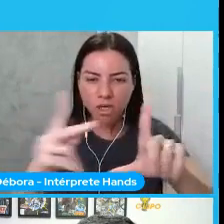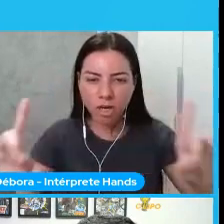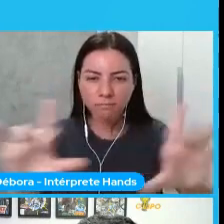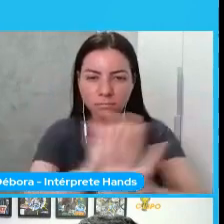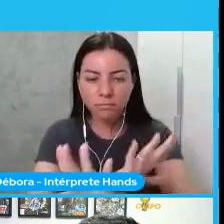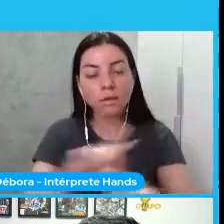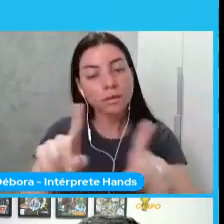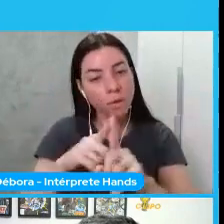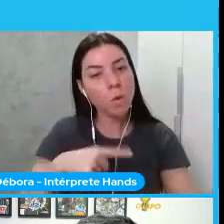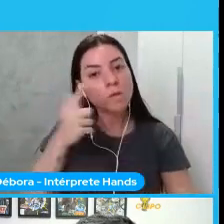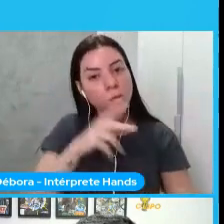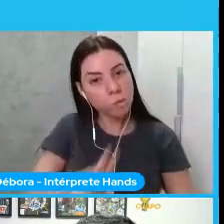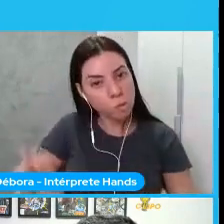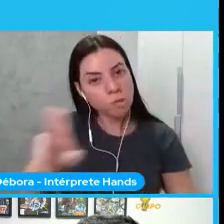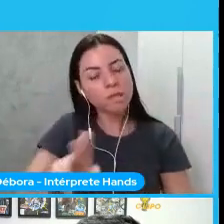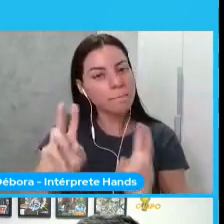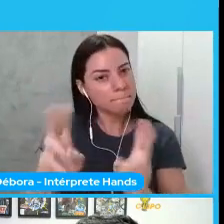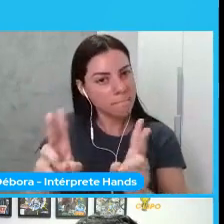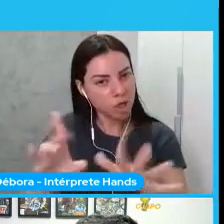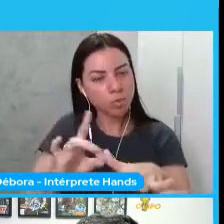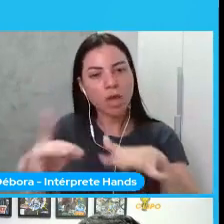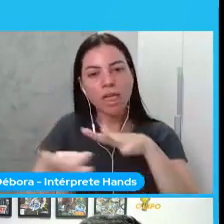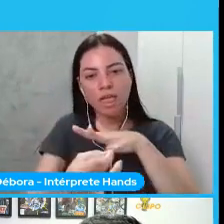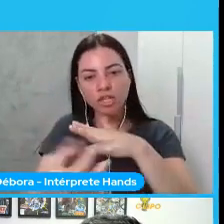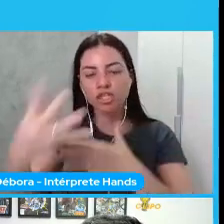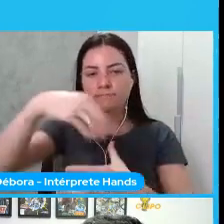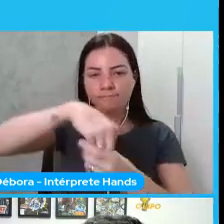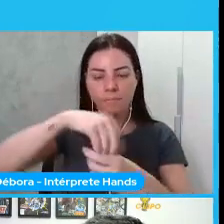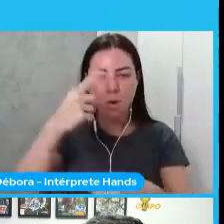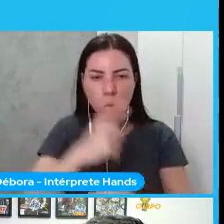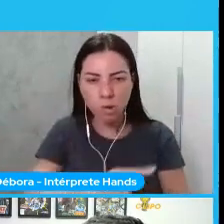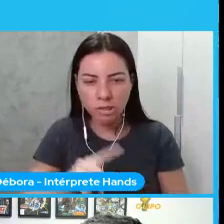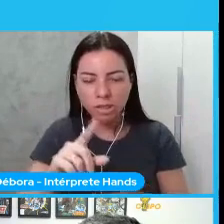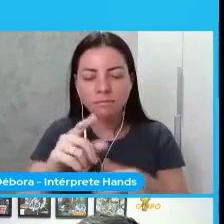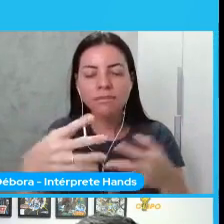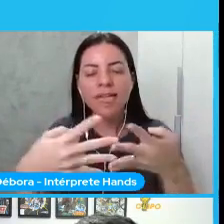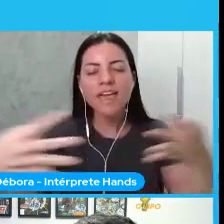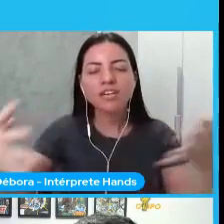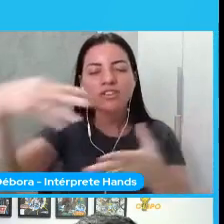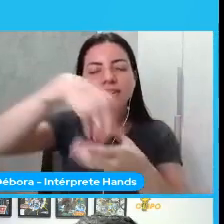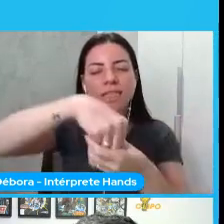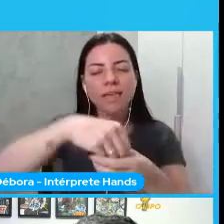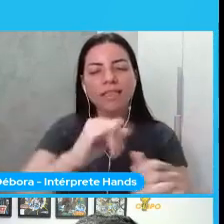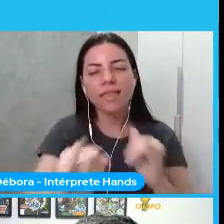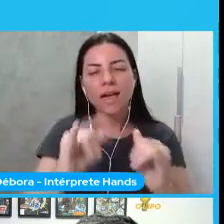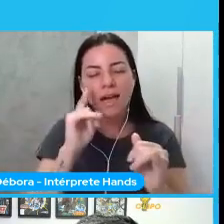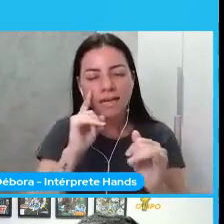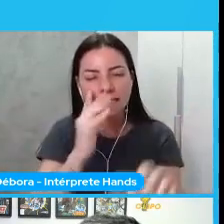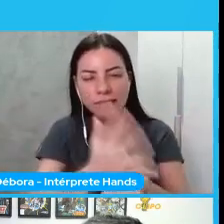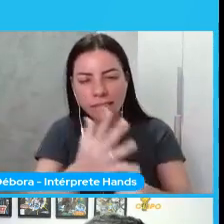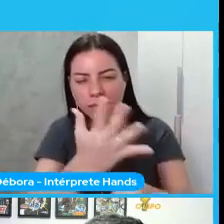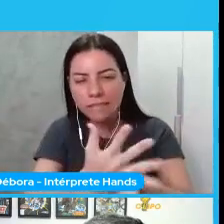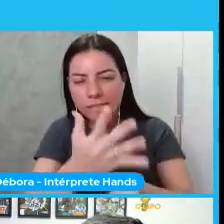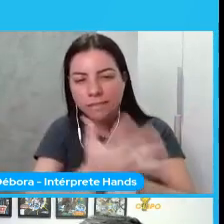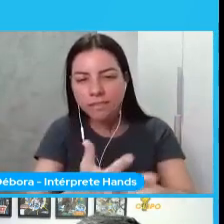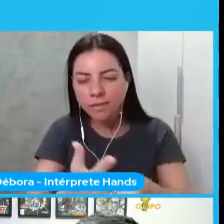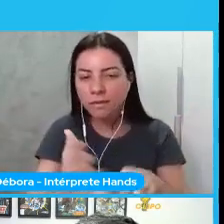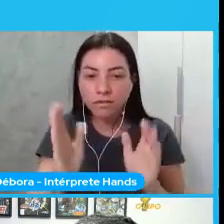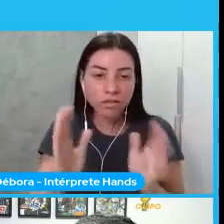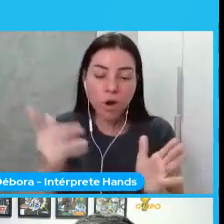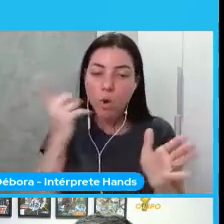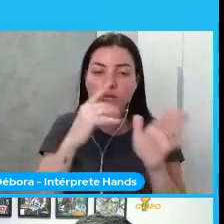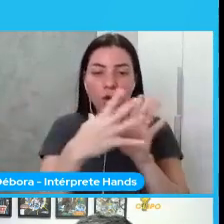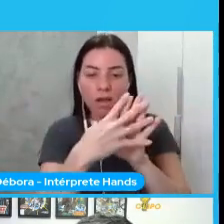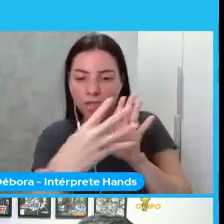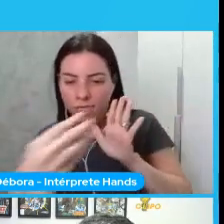utilizo aquela rede de treinada para o reconhecimento das informações em faces e por fim eu projeto as informações então é